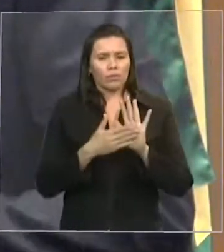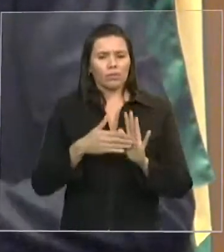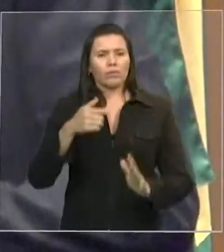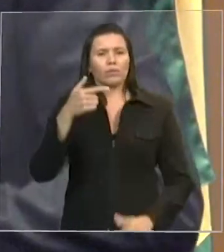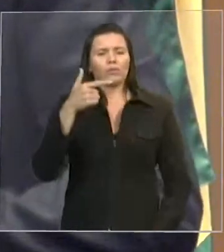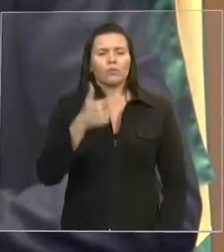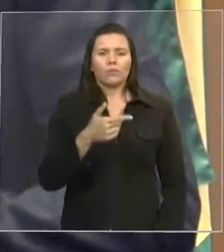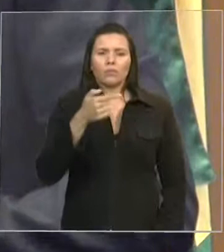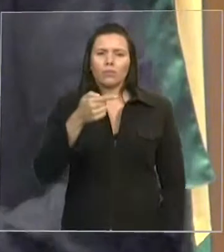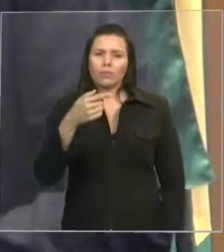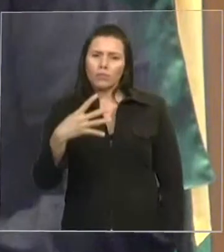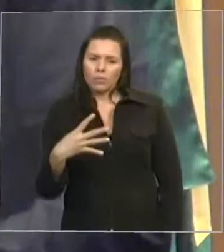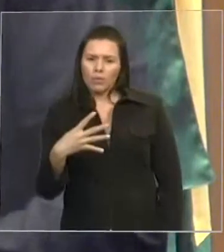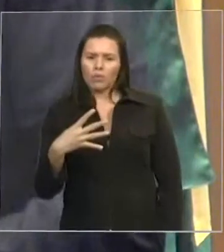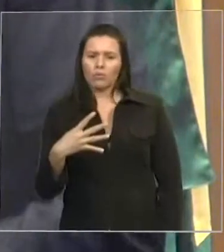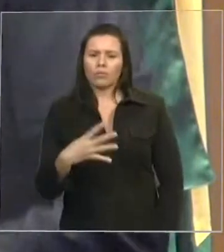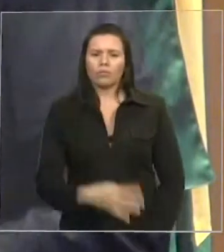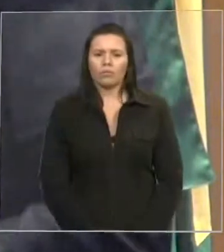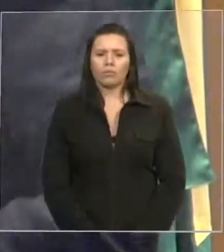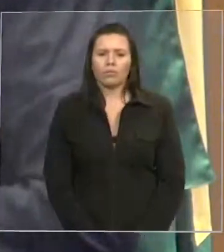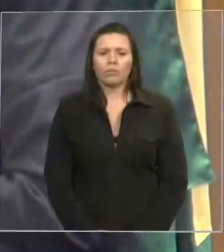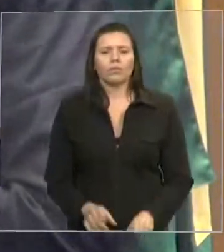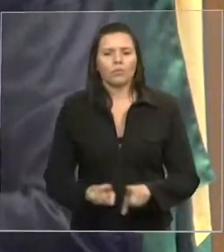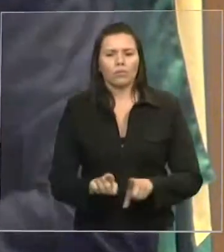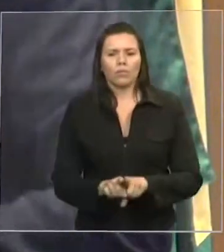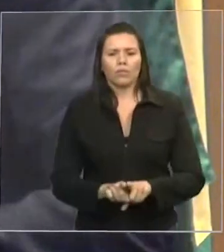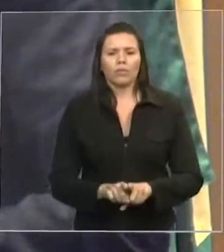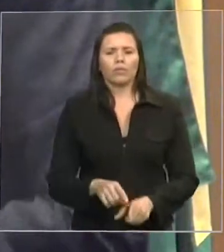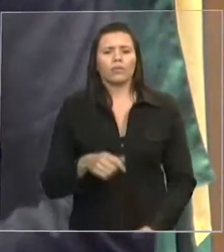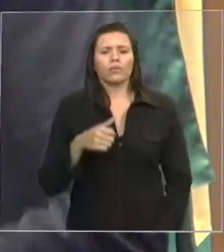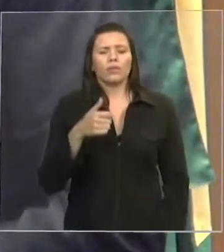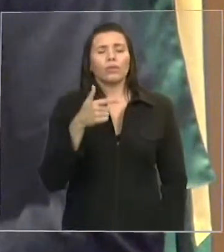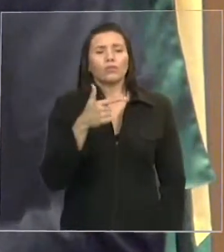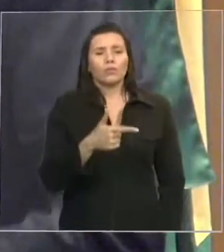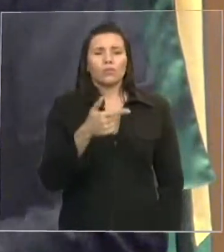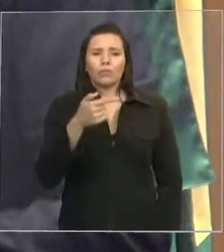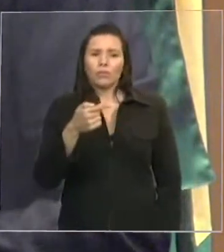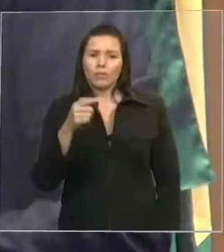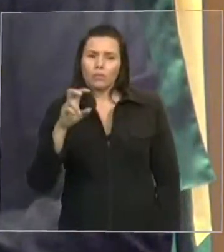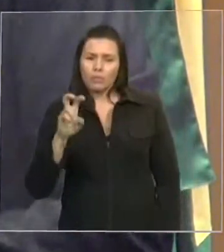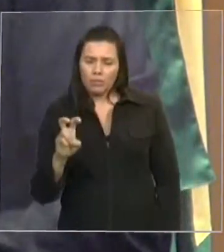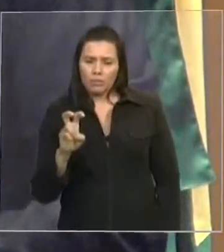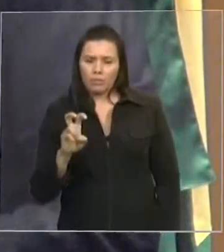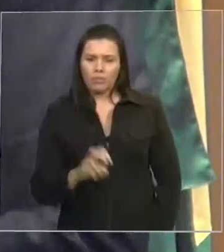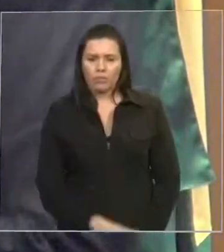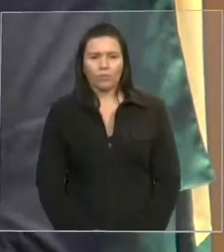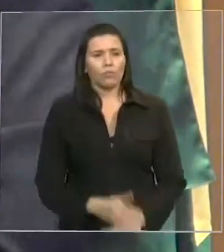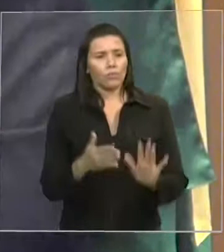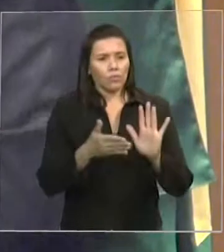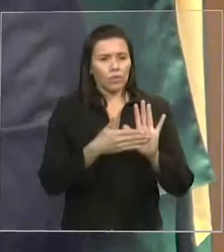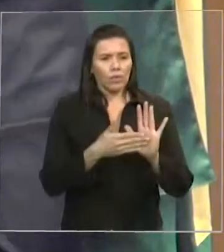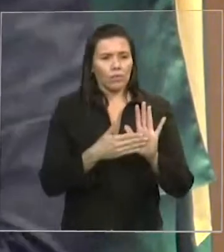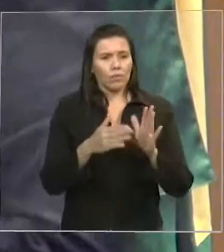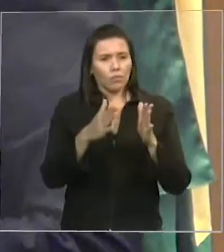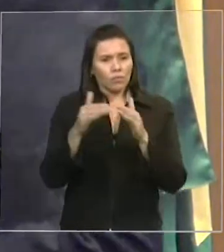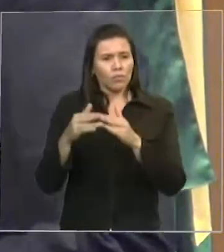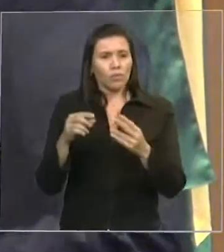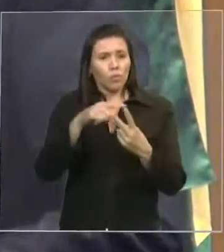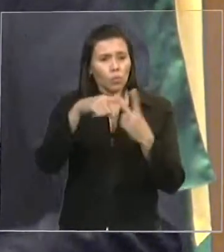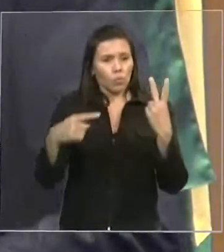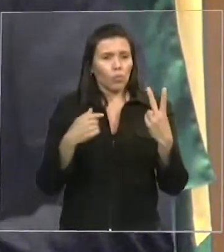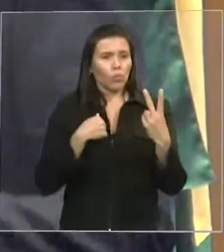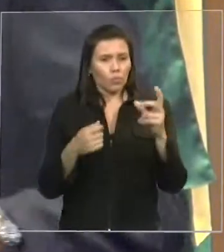e aproveitar para encaminhar também o requerimento de número 275 que requer